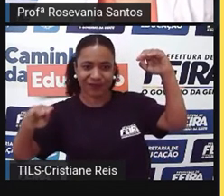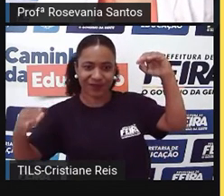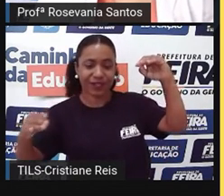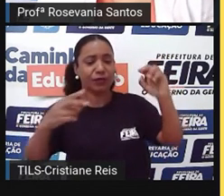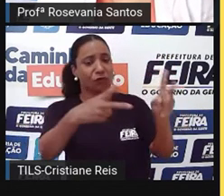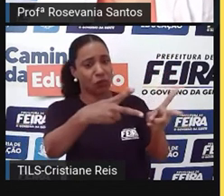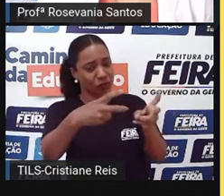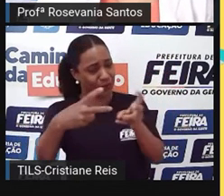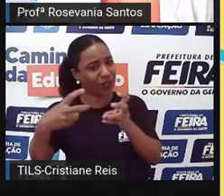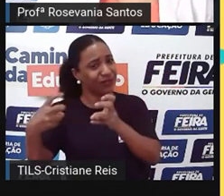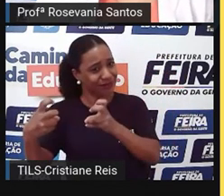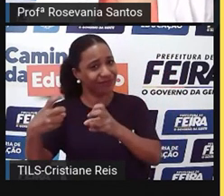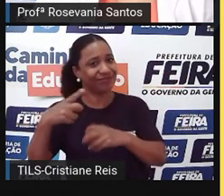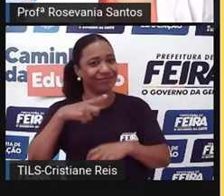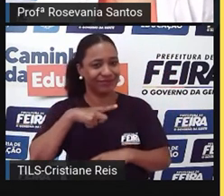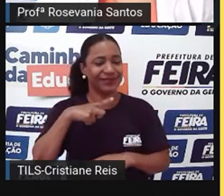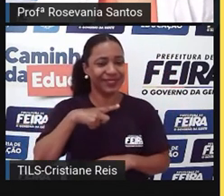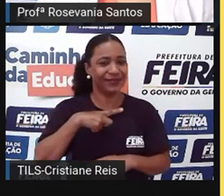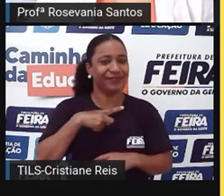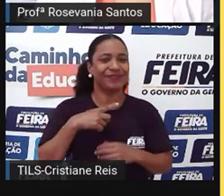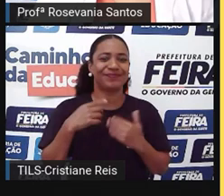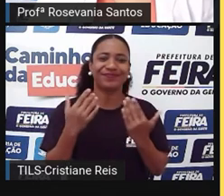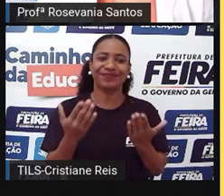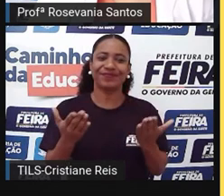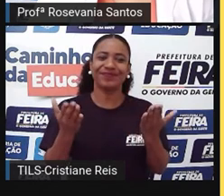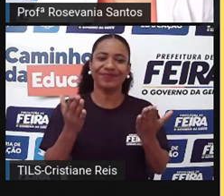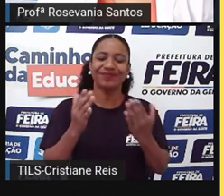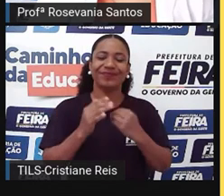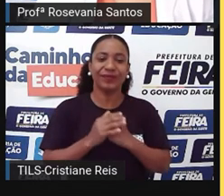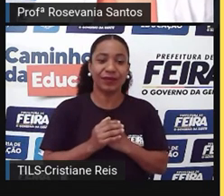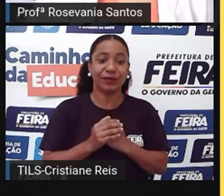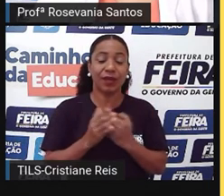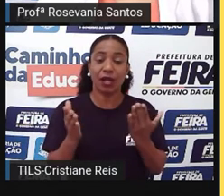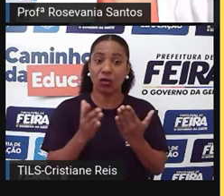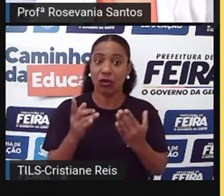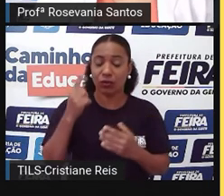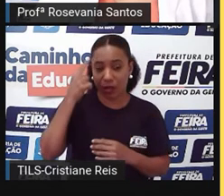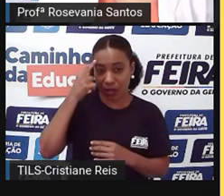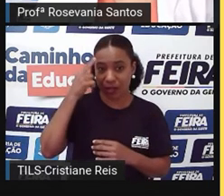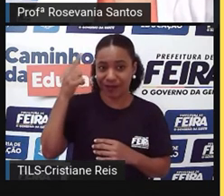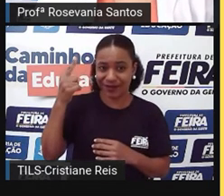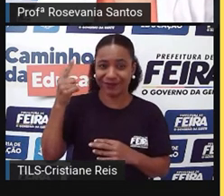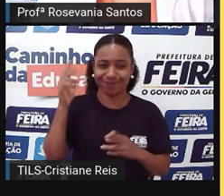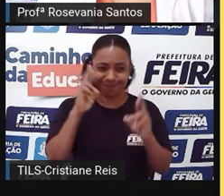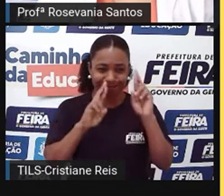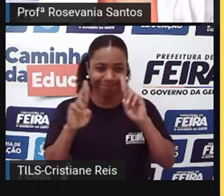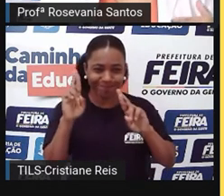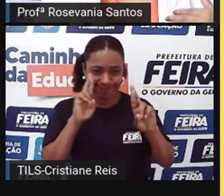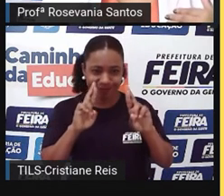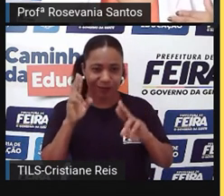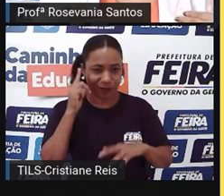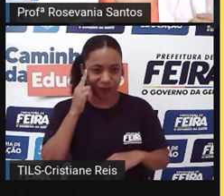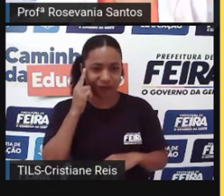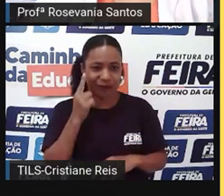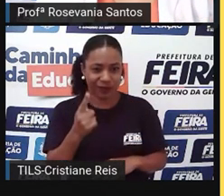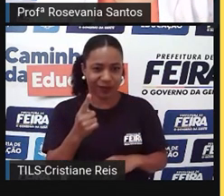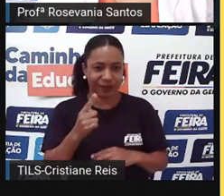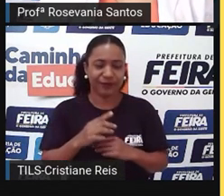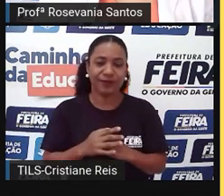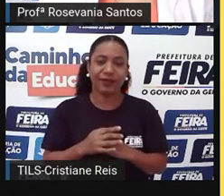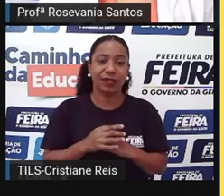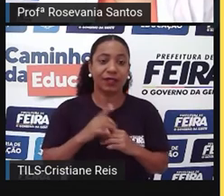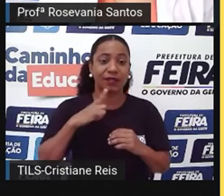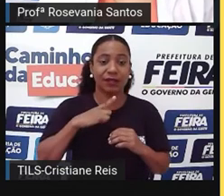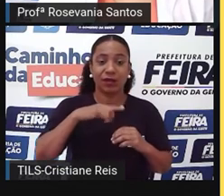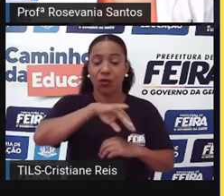de algum jeito. Então, gente, chegou a nossa hora da revisão, vocês perceberam que o relevo, essa camada